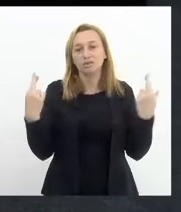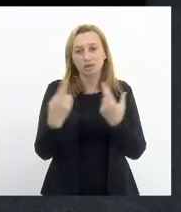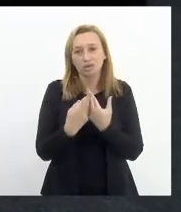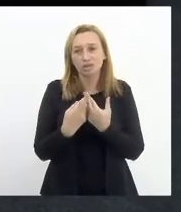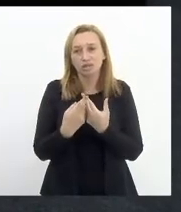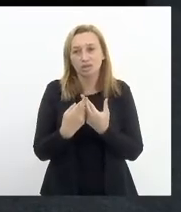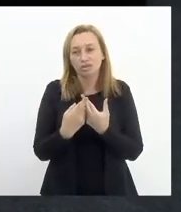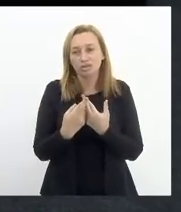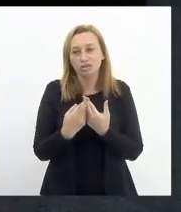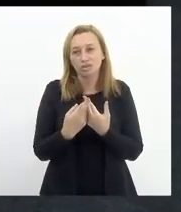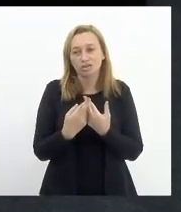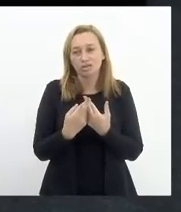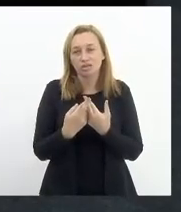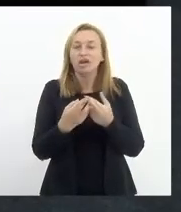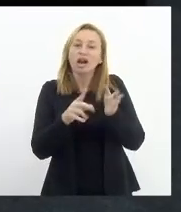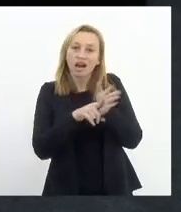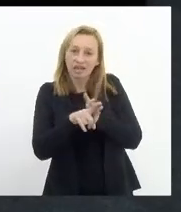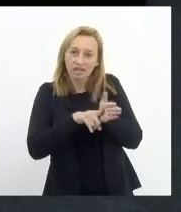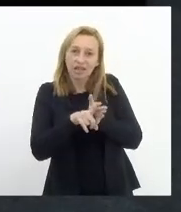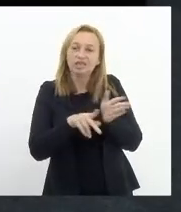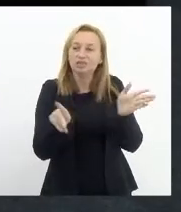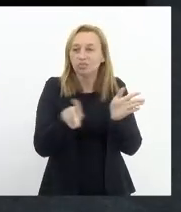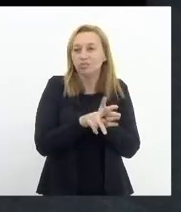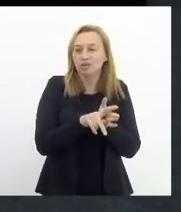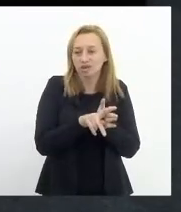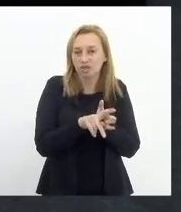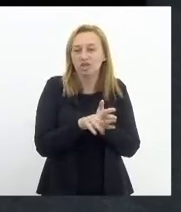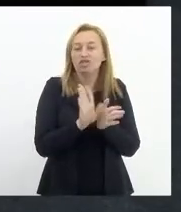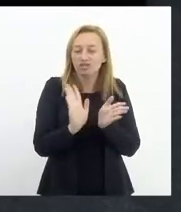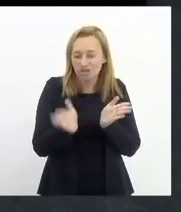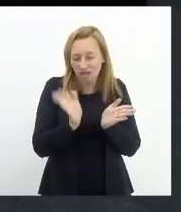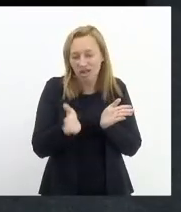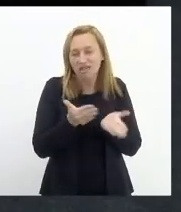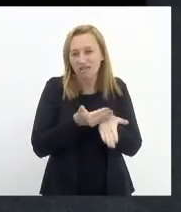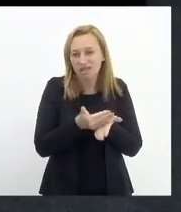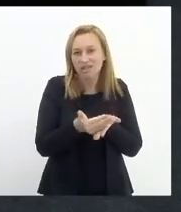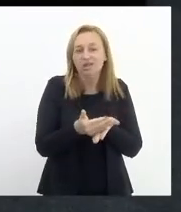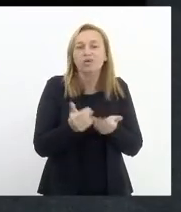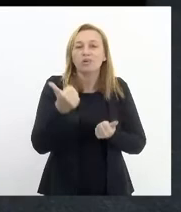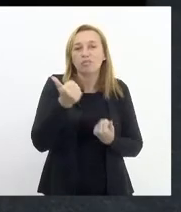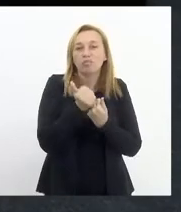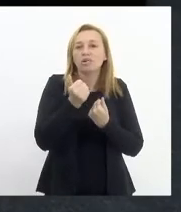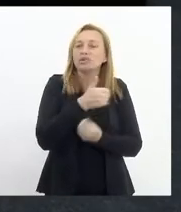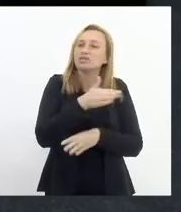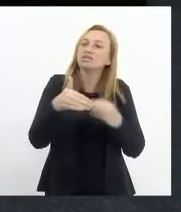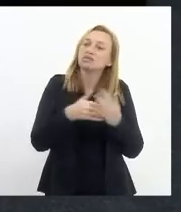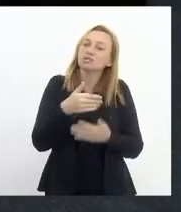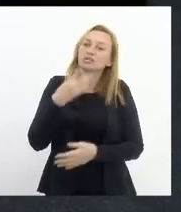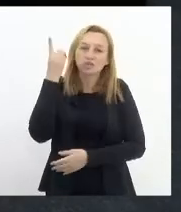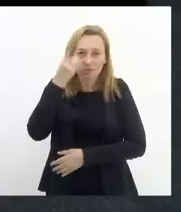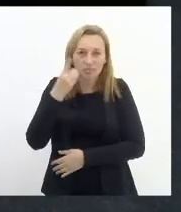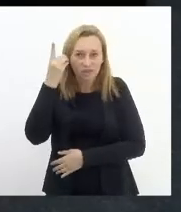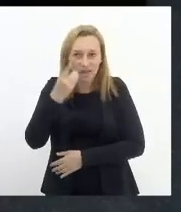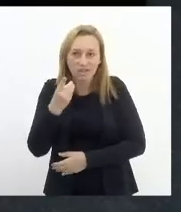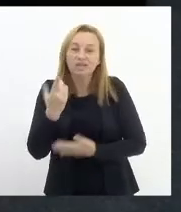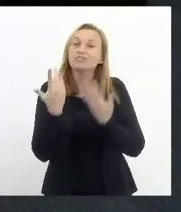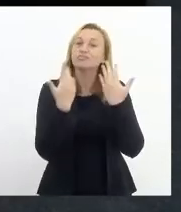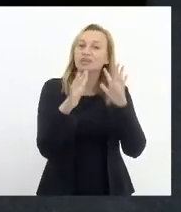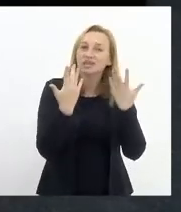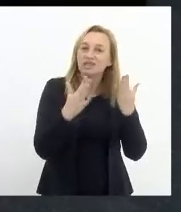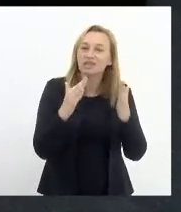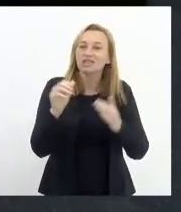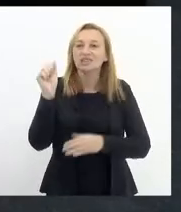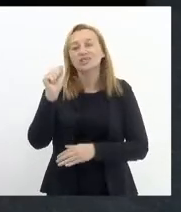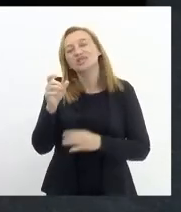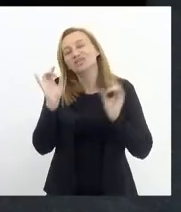a análise do projeto, contando desde já com o apoio de todos os parlamentares e saudando de um